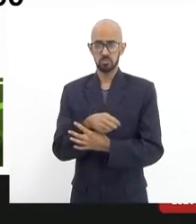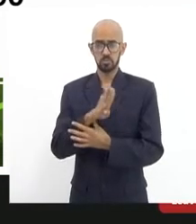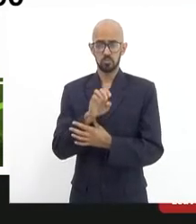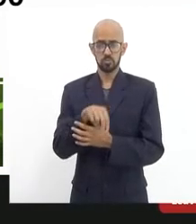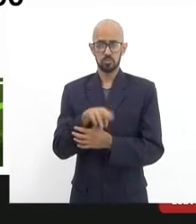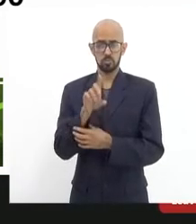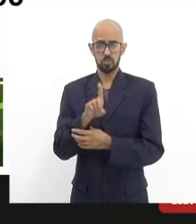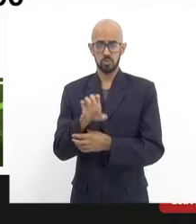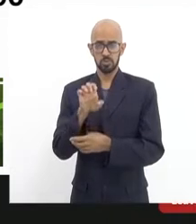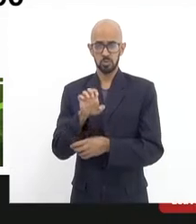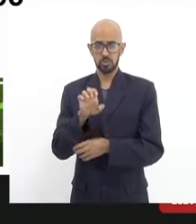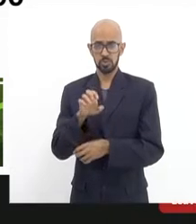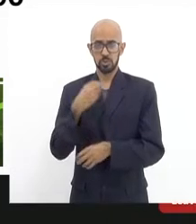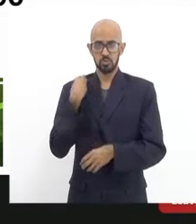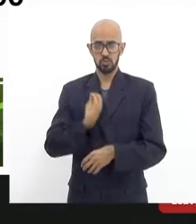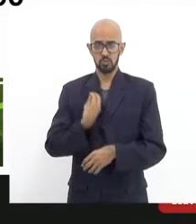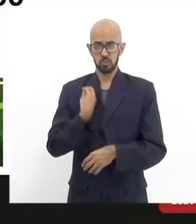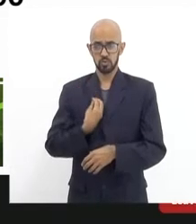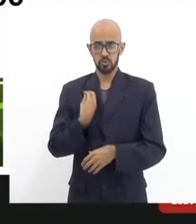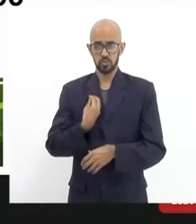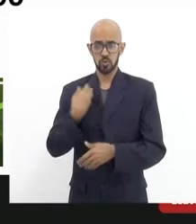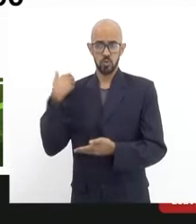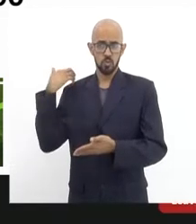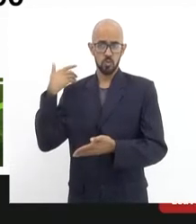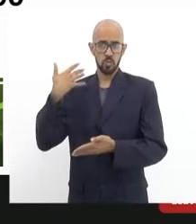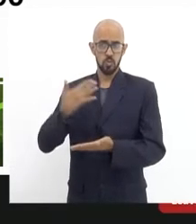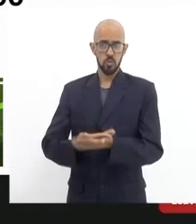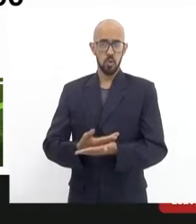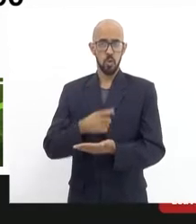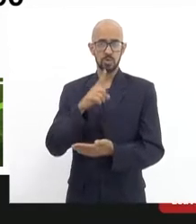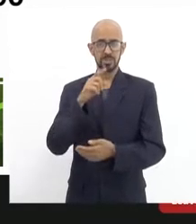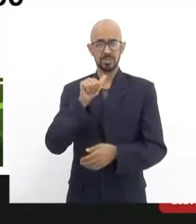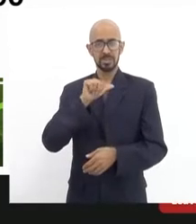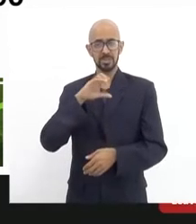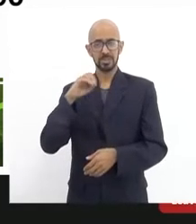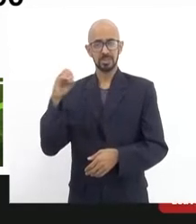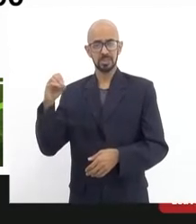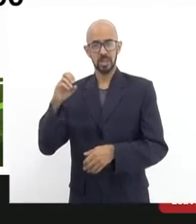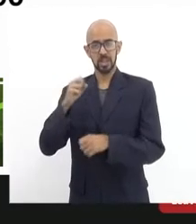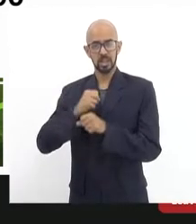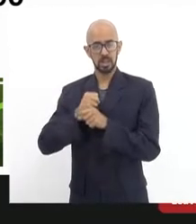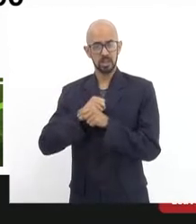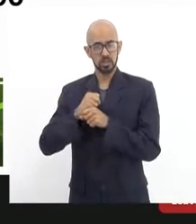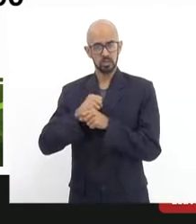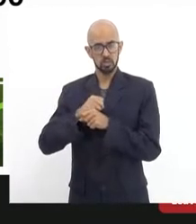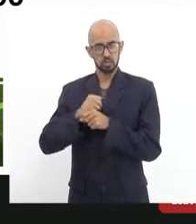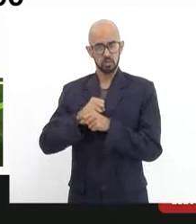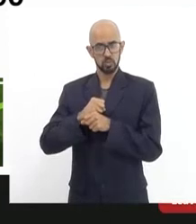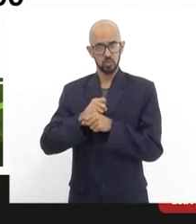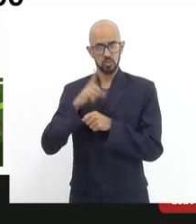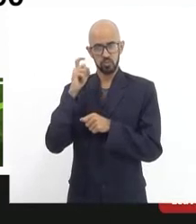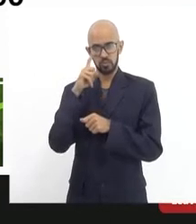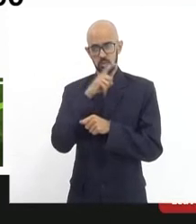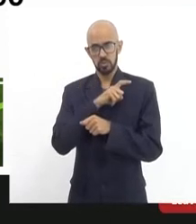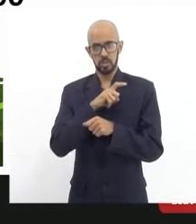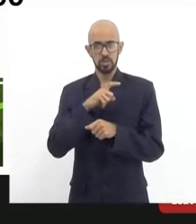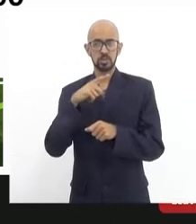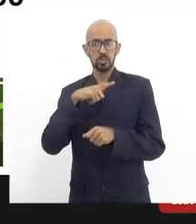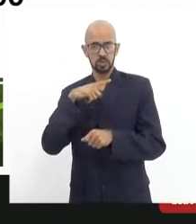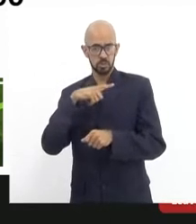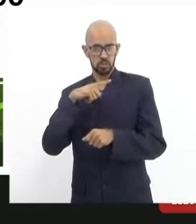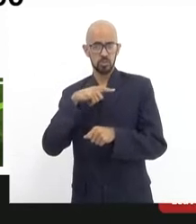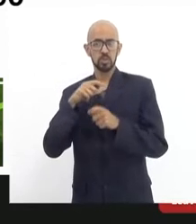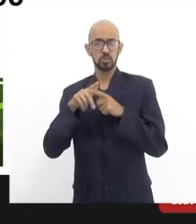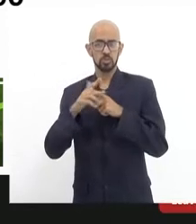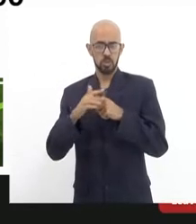funcionou plenamente durante cem anos, com dificuldades, basicamente, dificuldades de